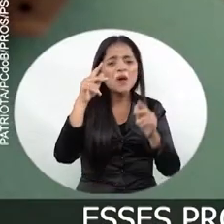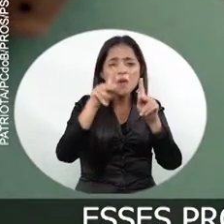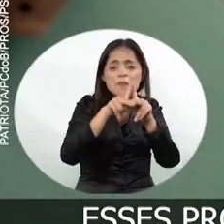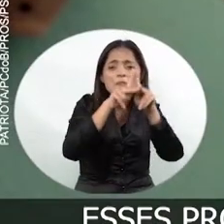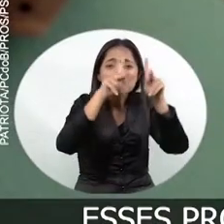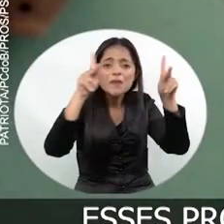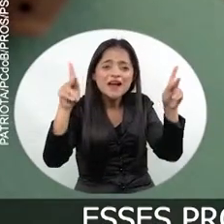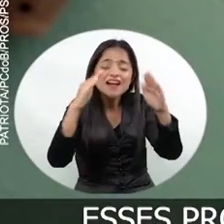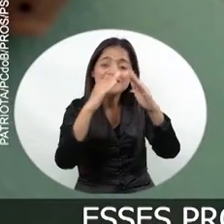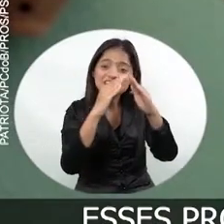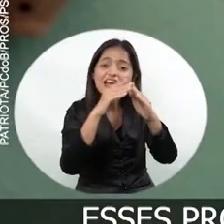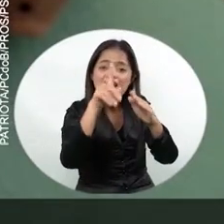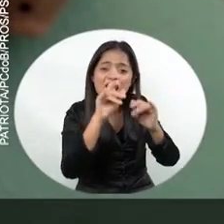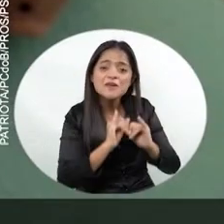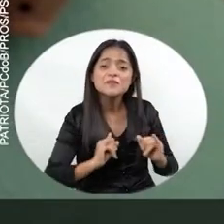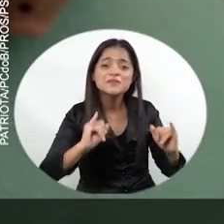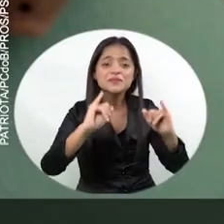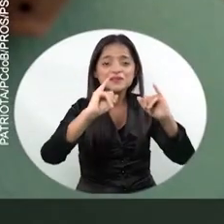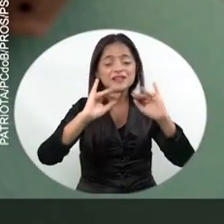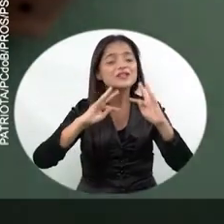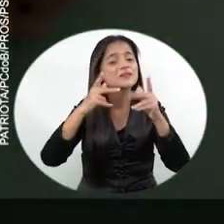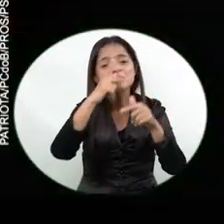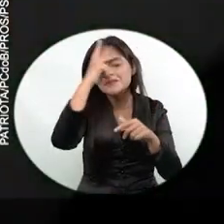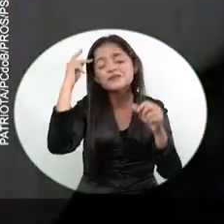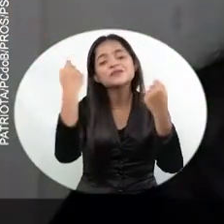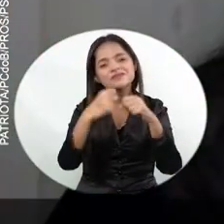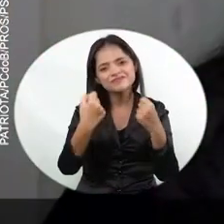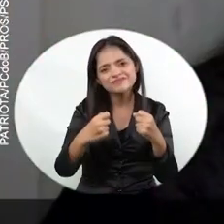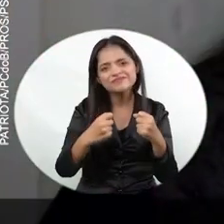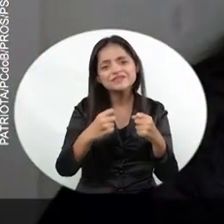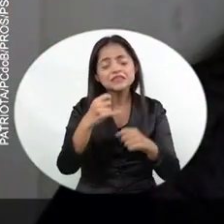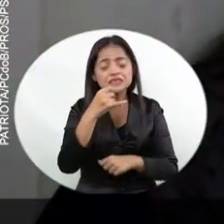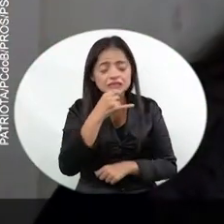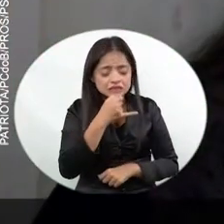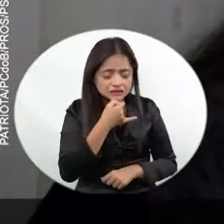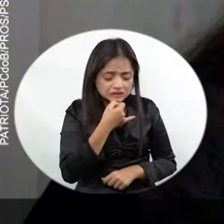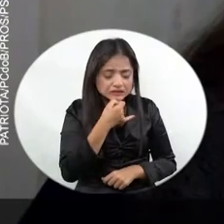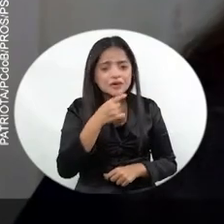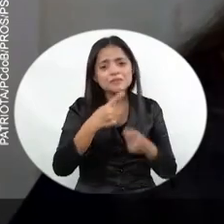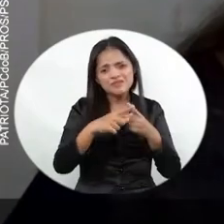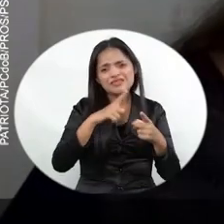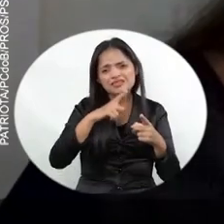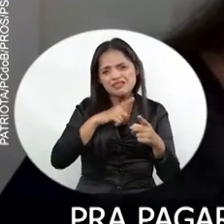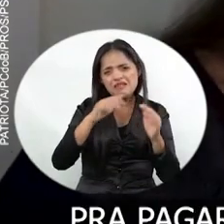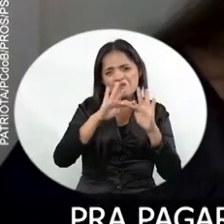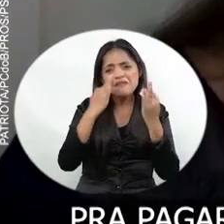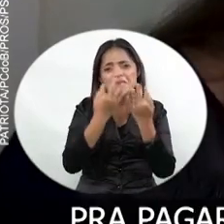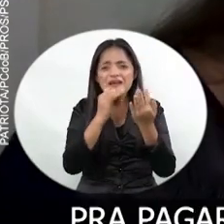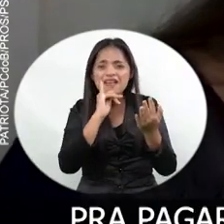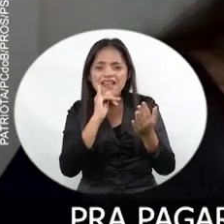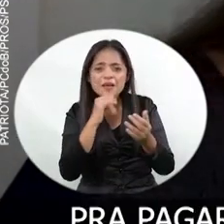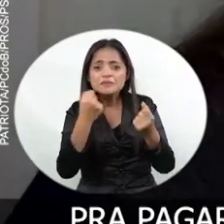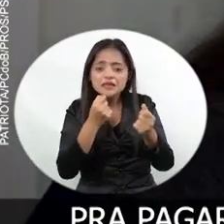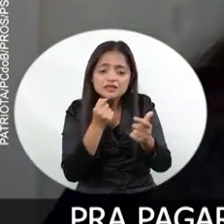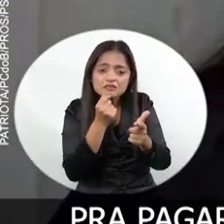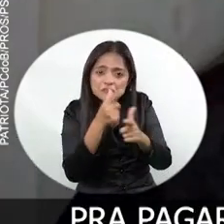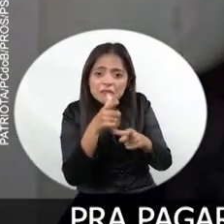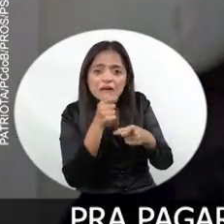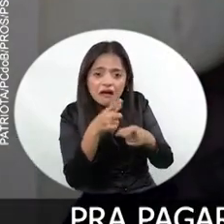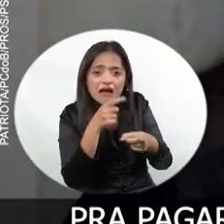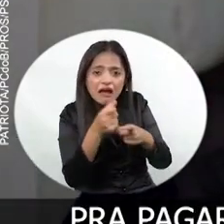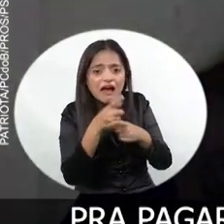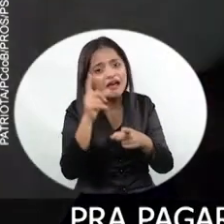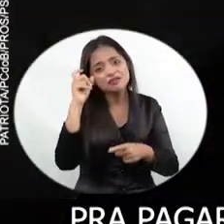habitacionais são muito importantes para as pessoas carentes. Infelizmente, tem família que tira do seu próprio sustento para pagar o aluguel. Todo aquele